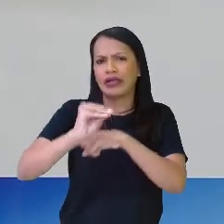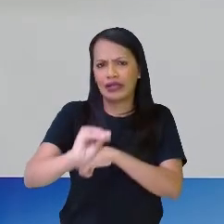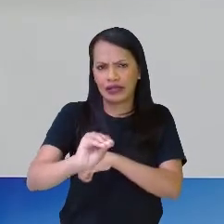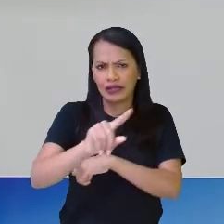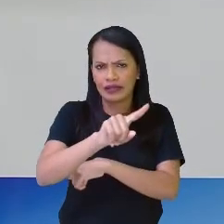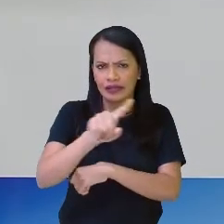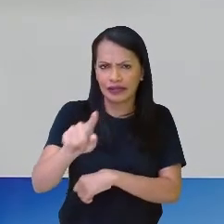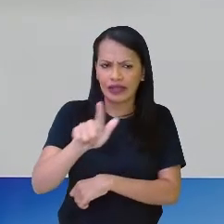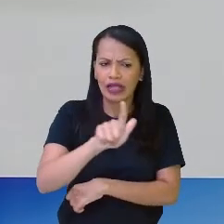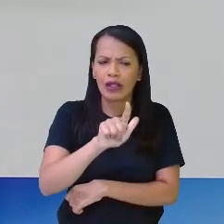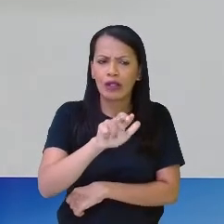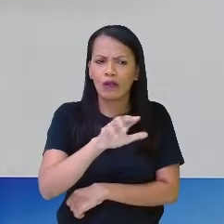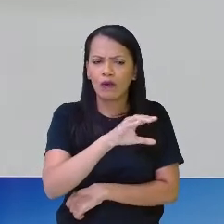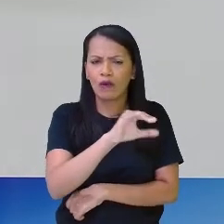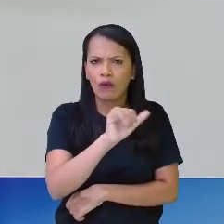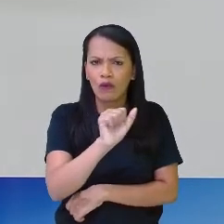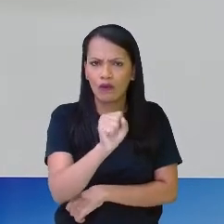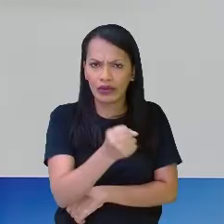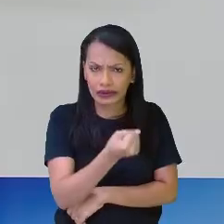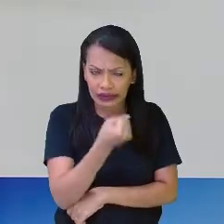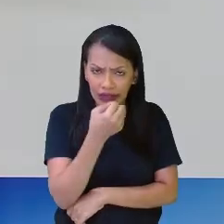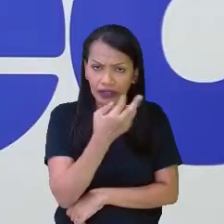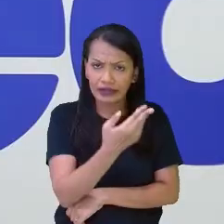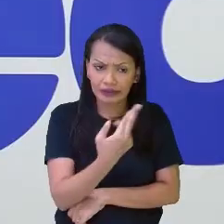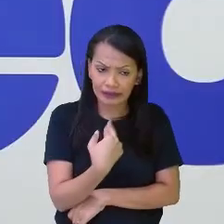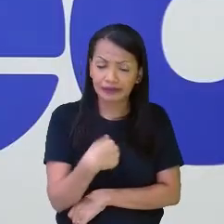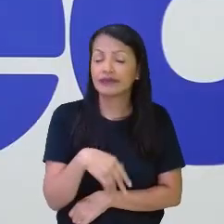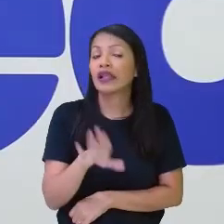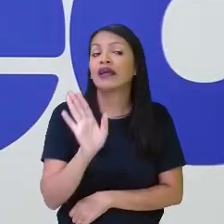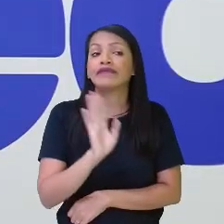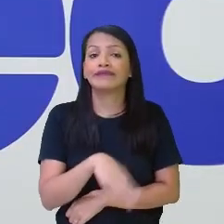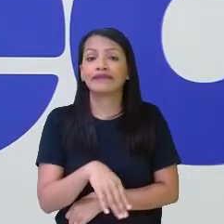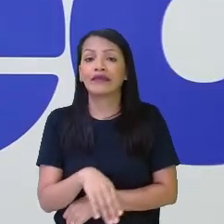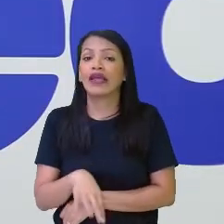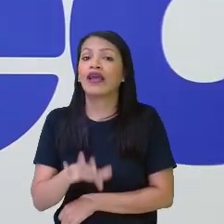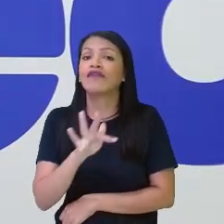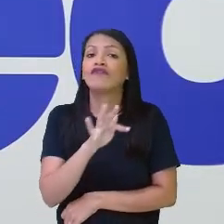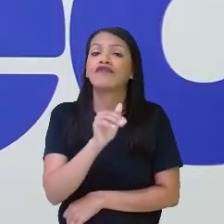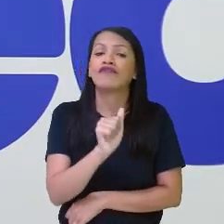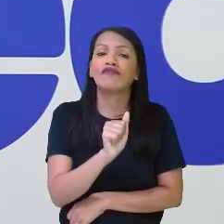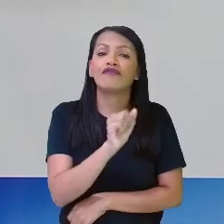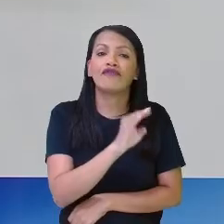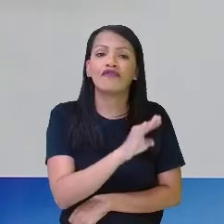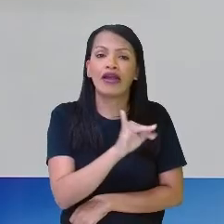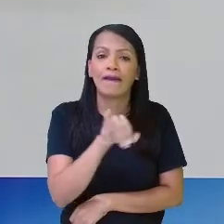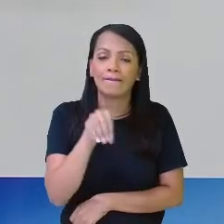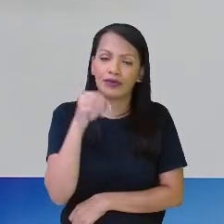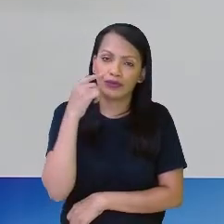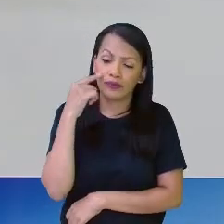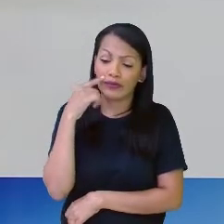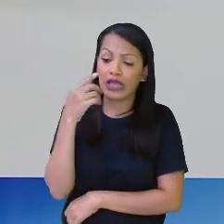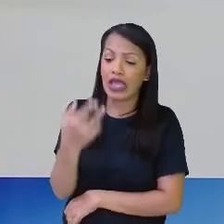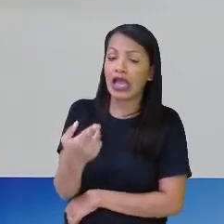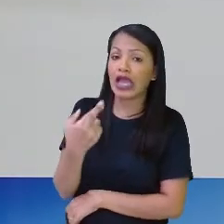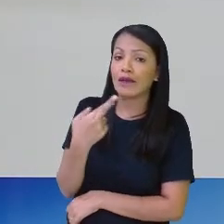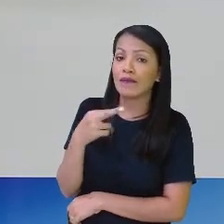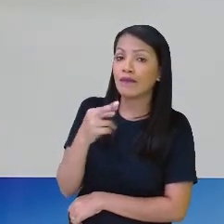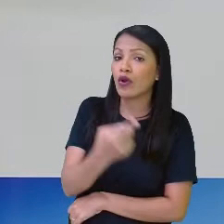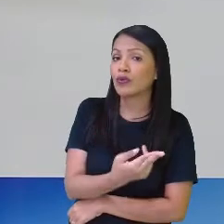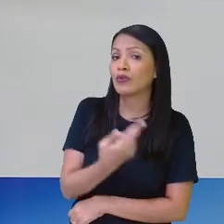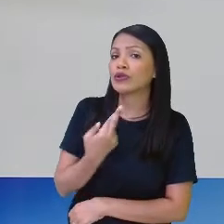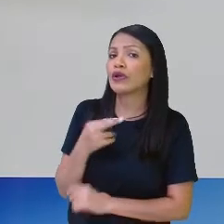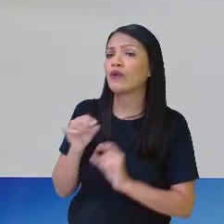Lucas, foi o Maurício que tinha respondido o 4? Foi o Fábio. Foi o Fábio. Pronto. O Fábio respondeu que um